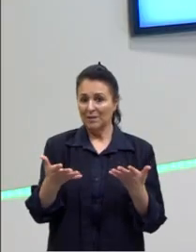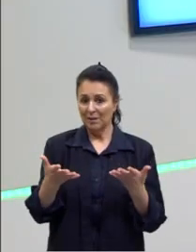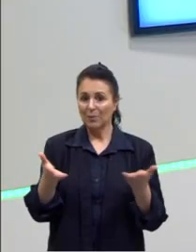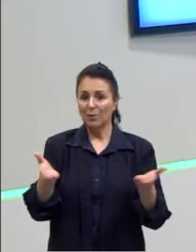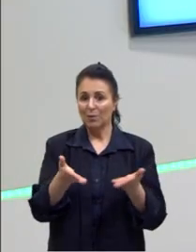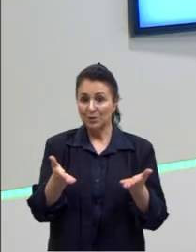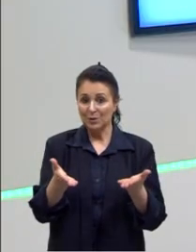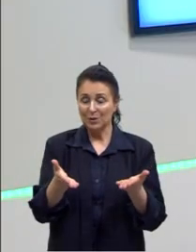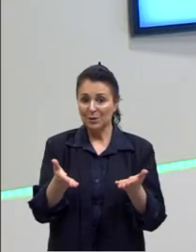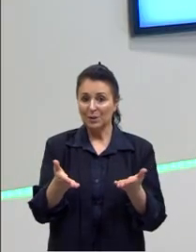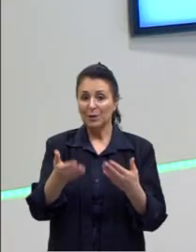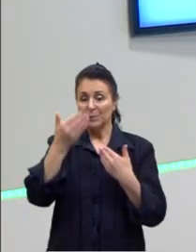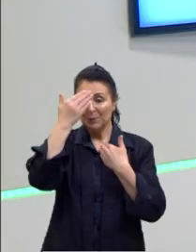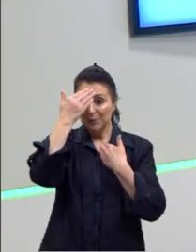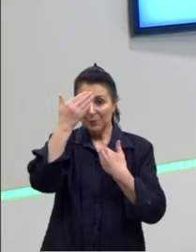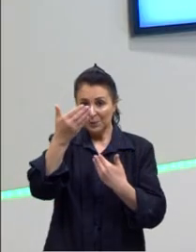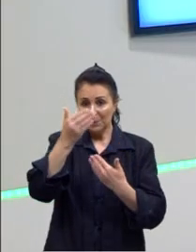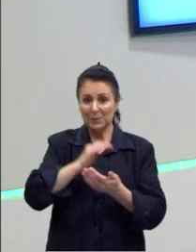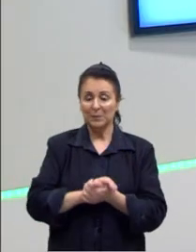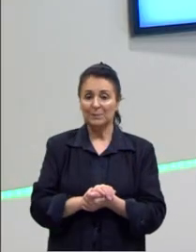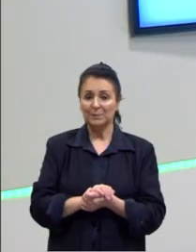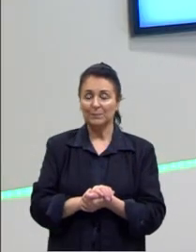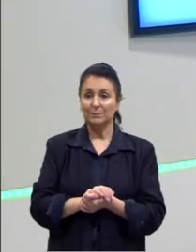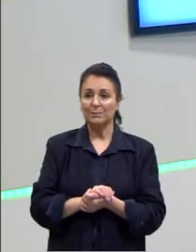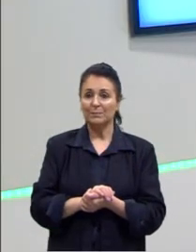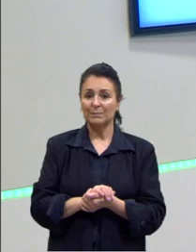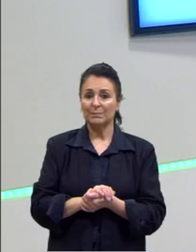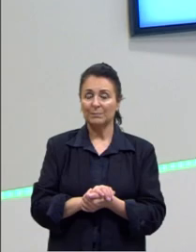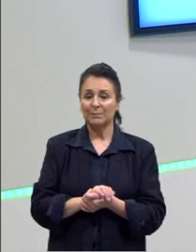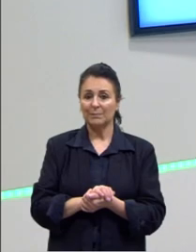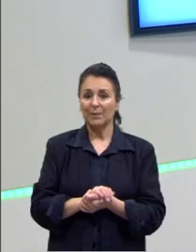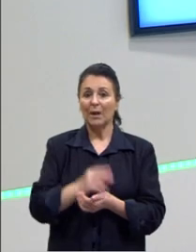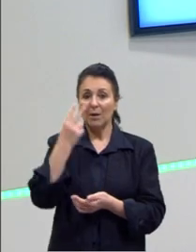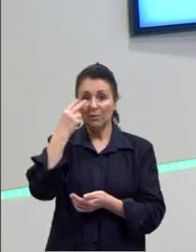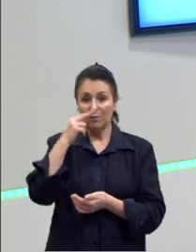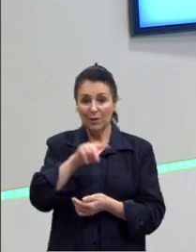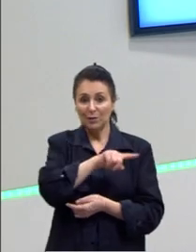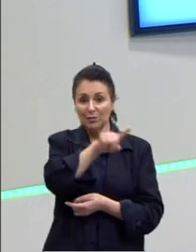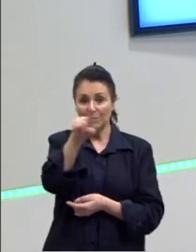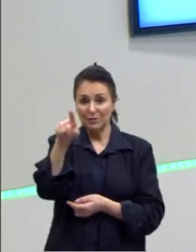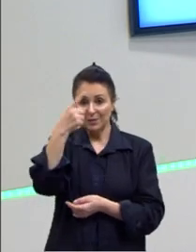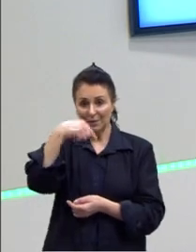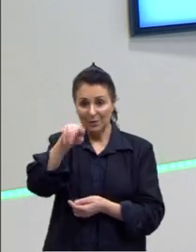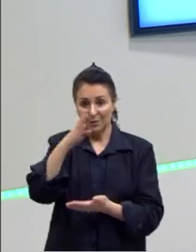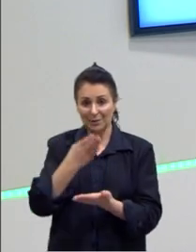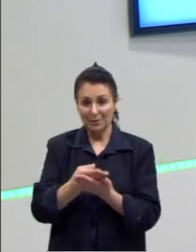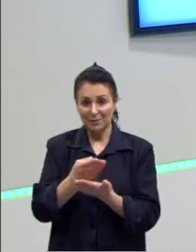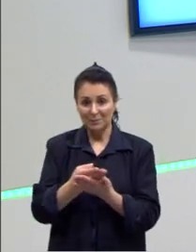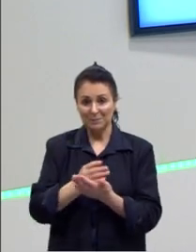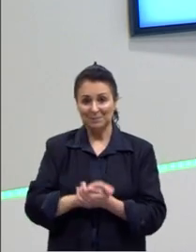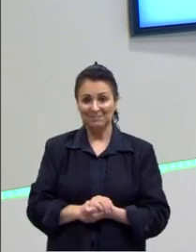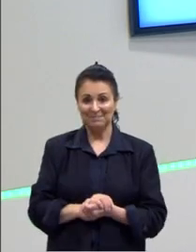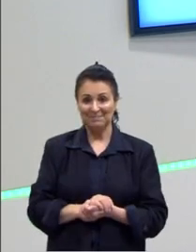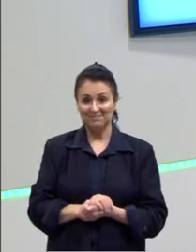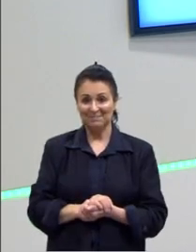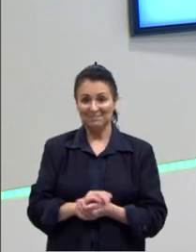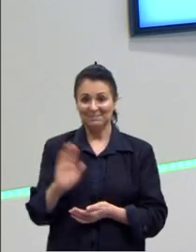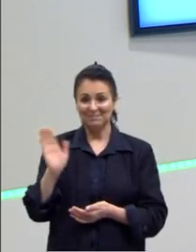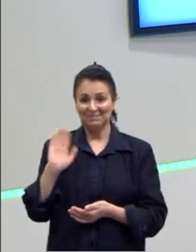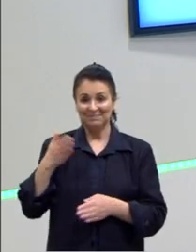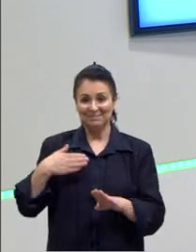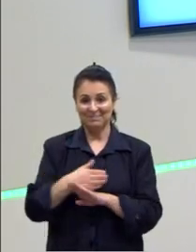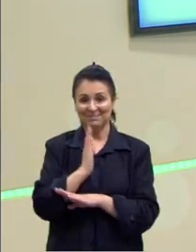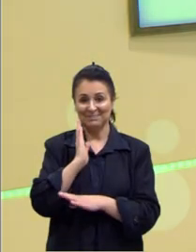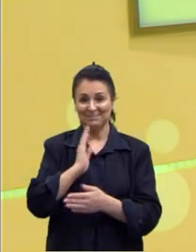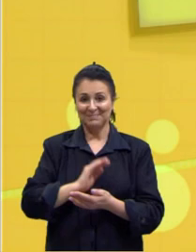por hoje, pessoal. Muito obrigada. See you. Vejo vocês na próxima aula. Bye, bye. Partiu